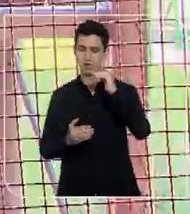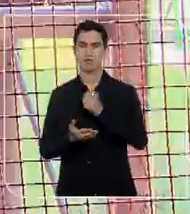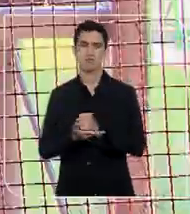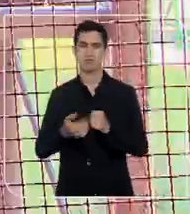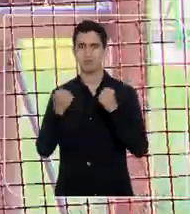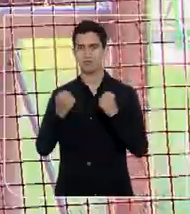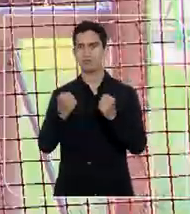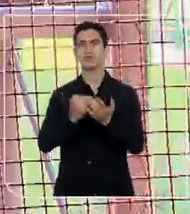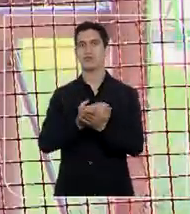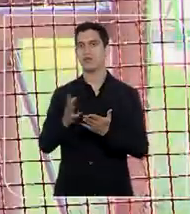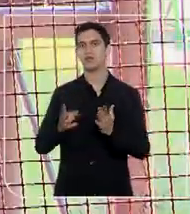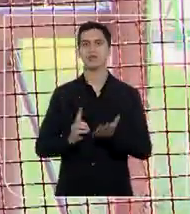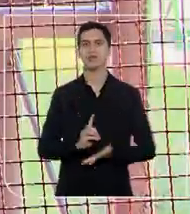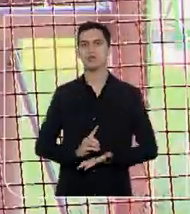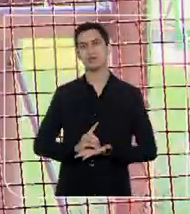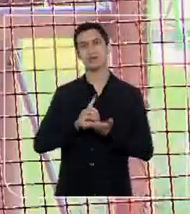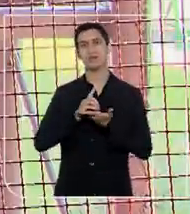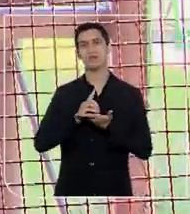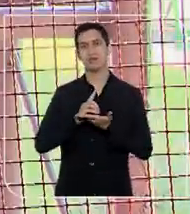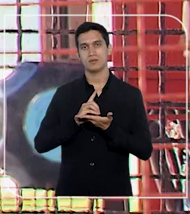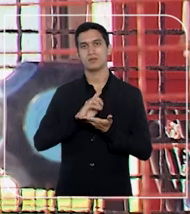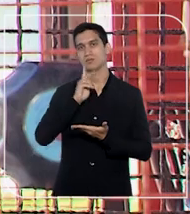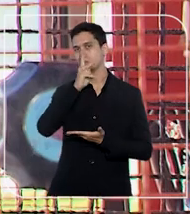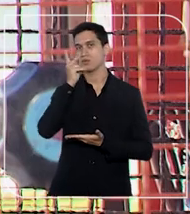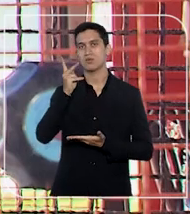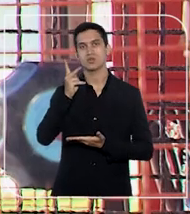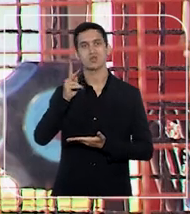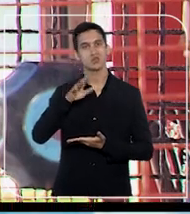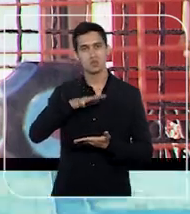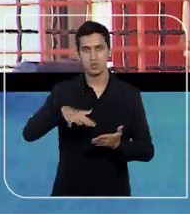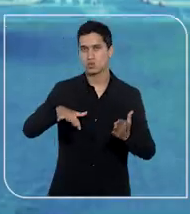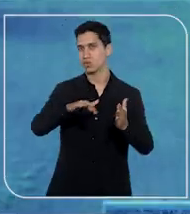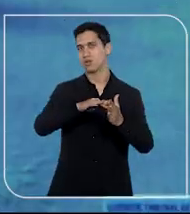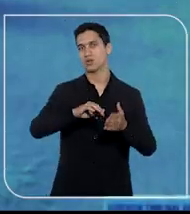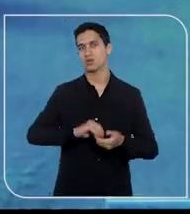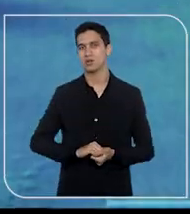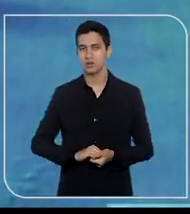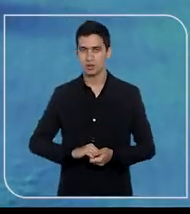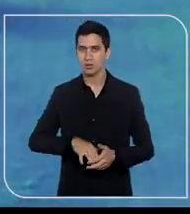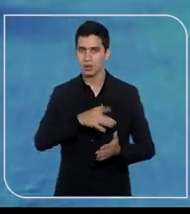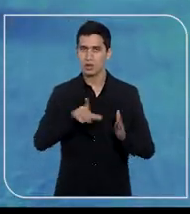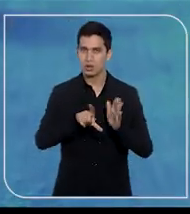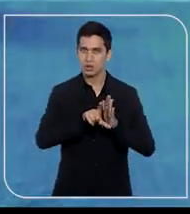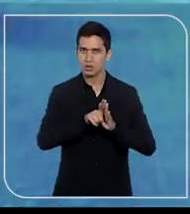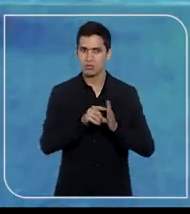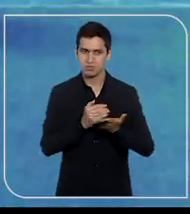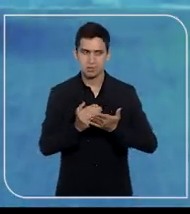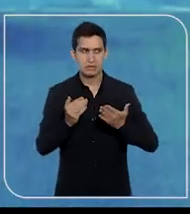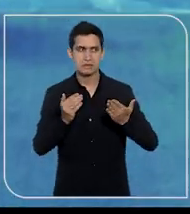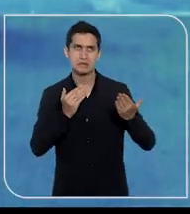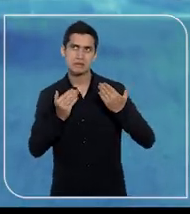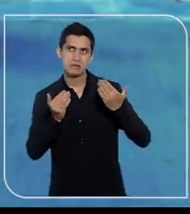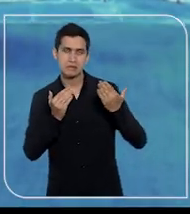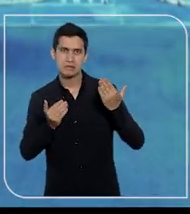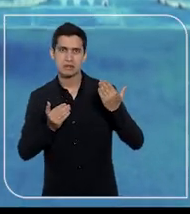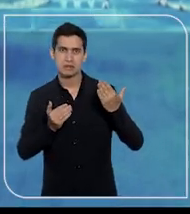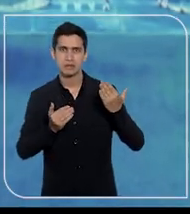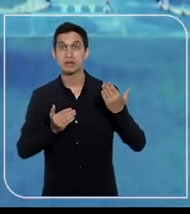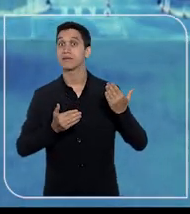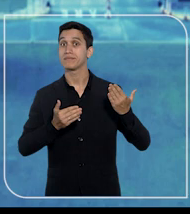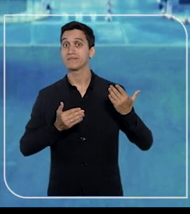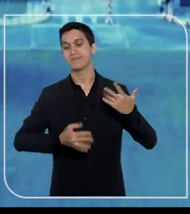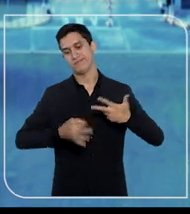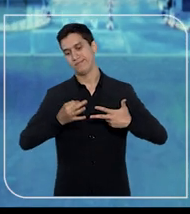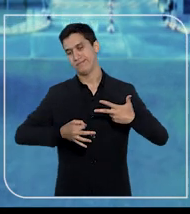a da inegociável dignidade da pessoa humana, sem exceções. Quando a legislação gera dúvidas, cabe ao Poder